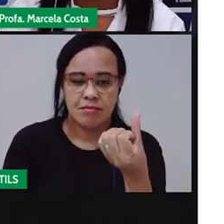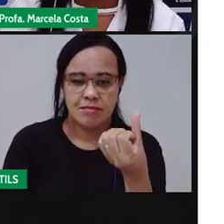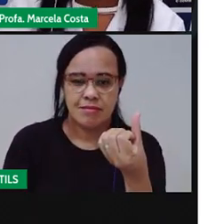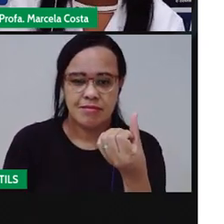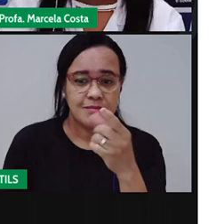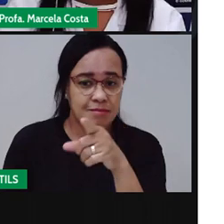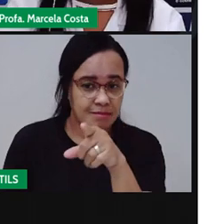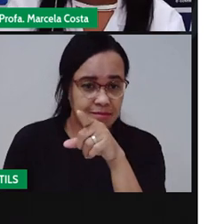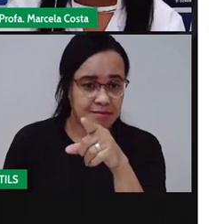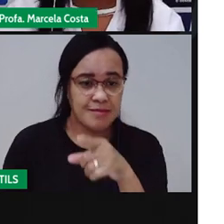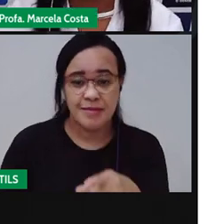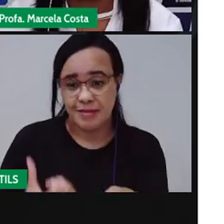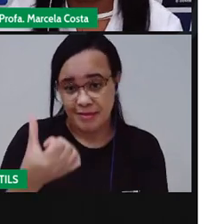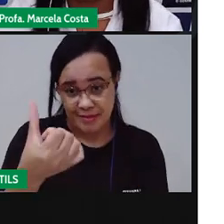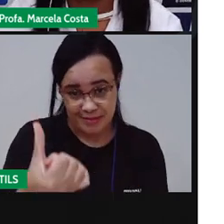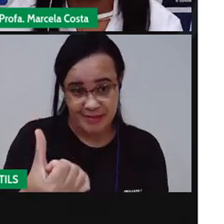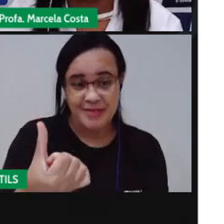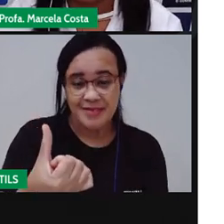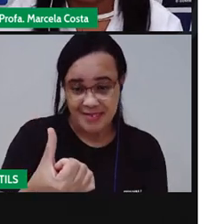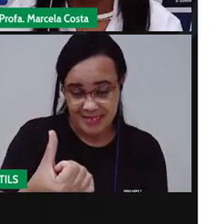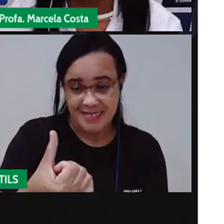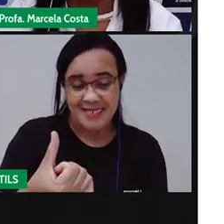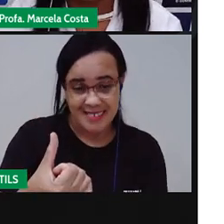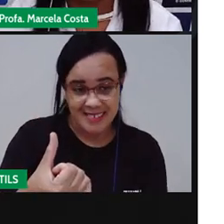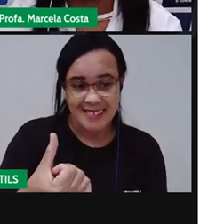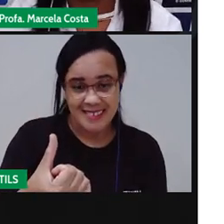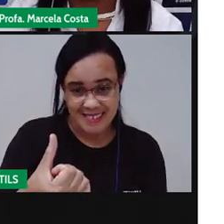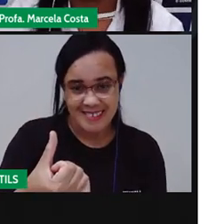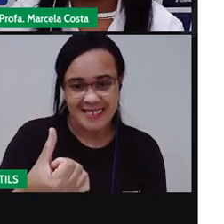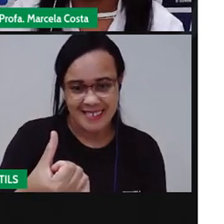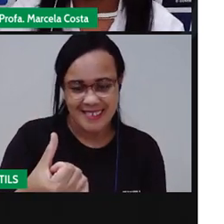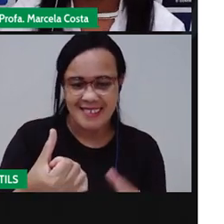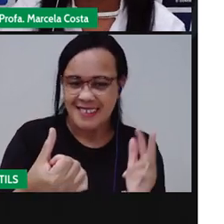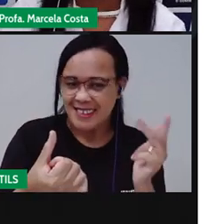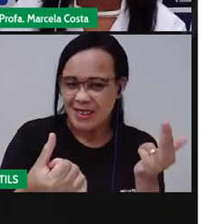Olha, número seis. É assim.